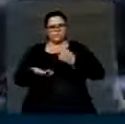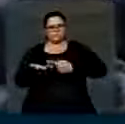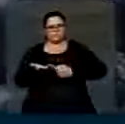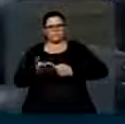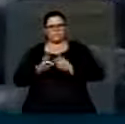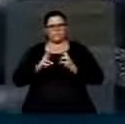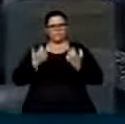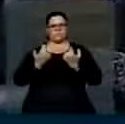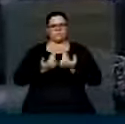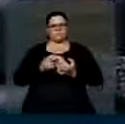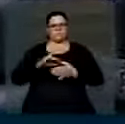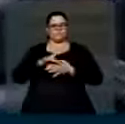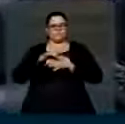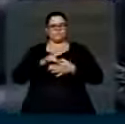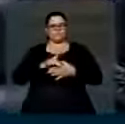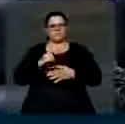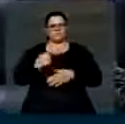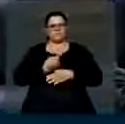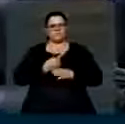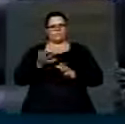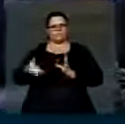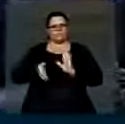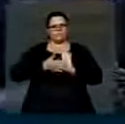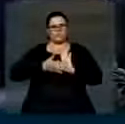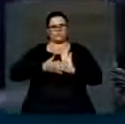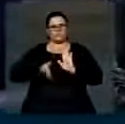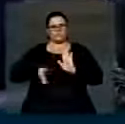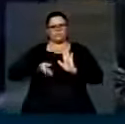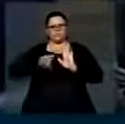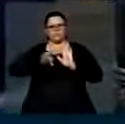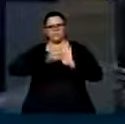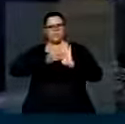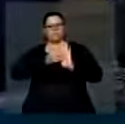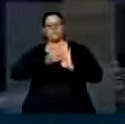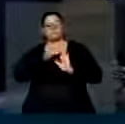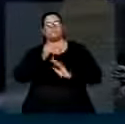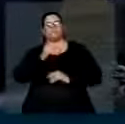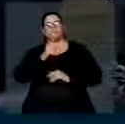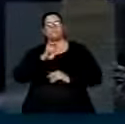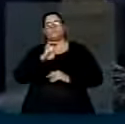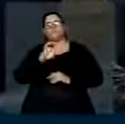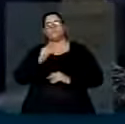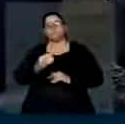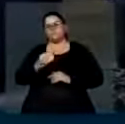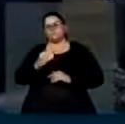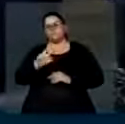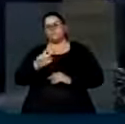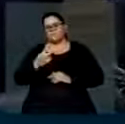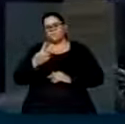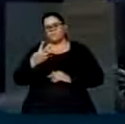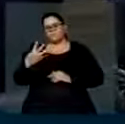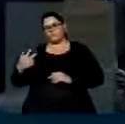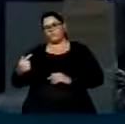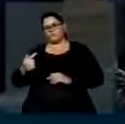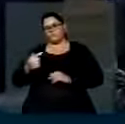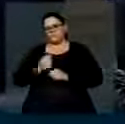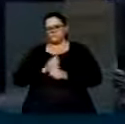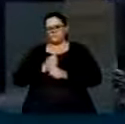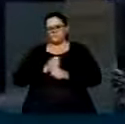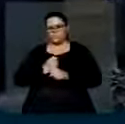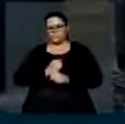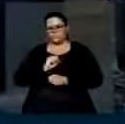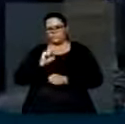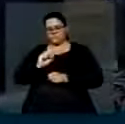na reunião dos líderes, que a gente possa pautar a PEC 247 das defensorias públicas que determina que no prazo máximo de 8 anos